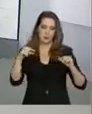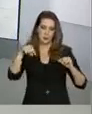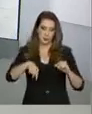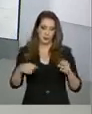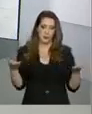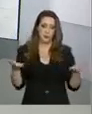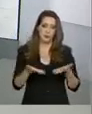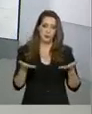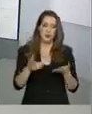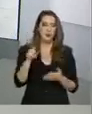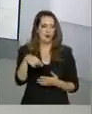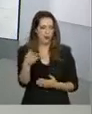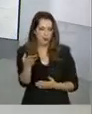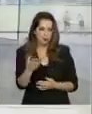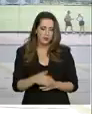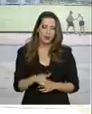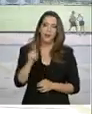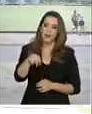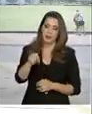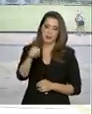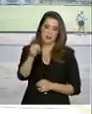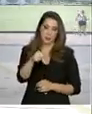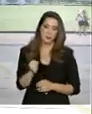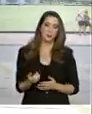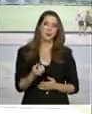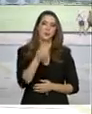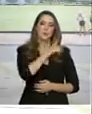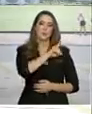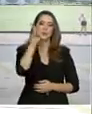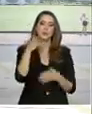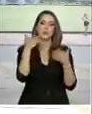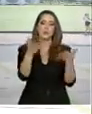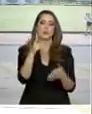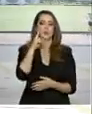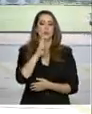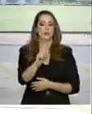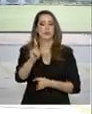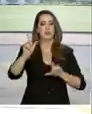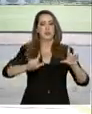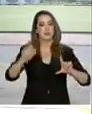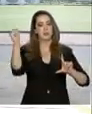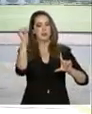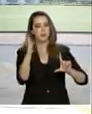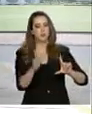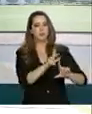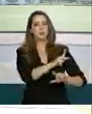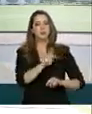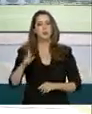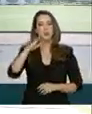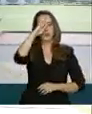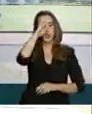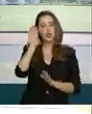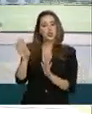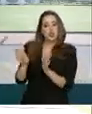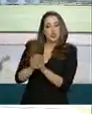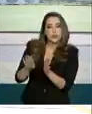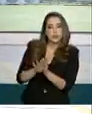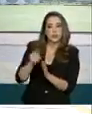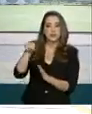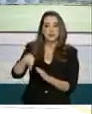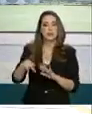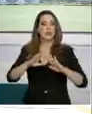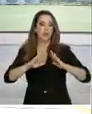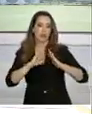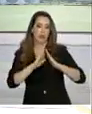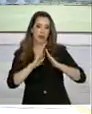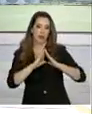É isso mesmo, Renata. Bom dia pra você, bom dia pra você que acompanha a TV Brasil. O presidente Jair Bolsonaro deve chegar a qualquer momento aqui no Palácio da